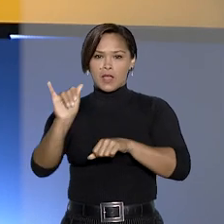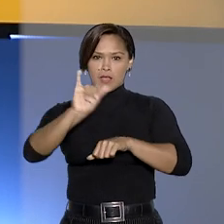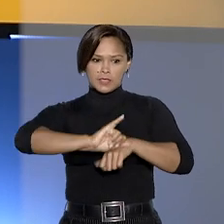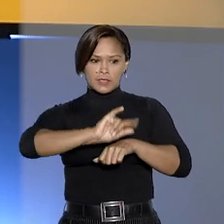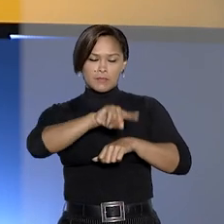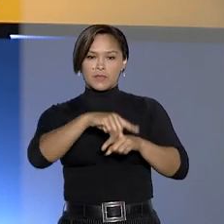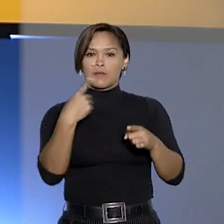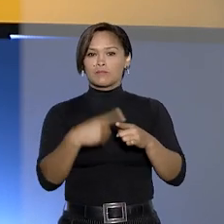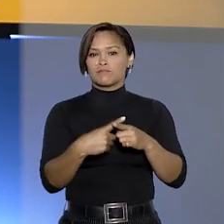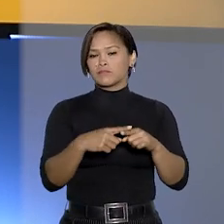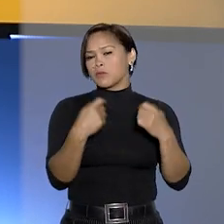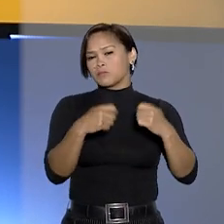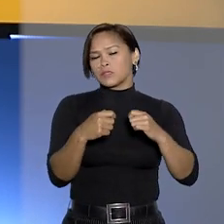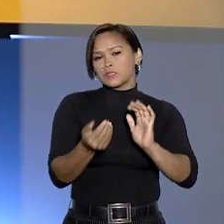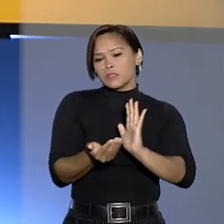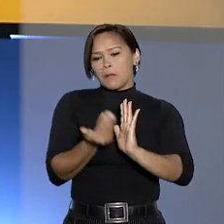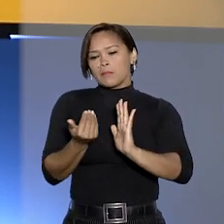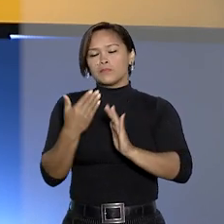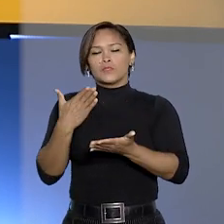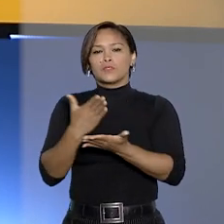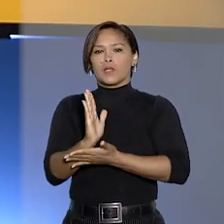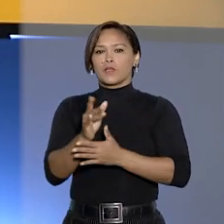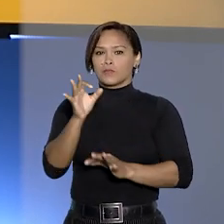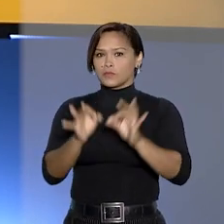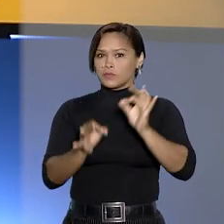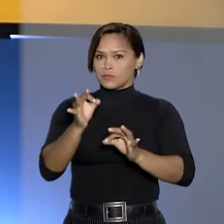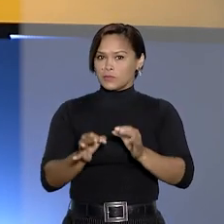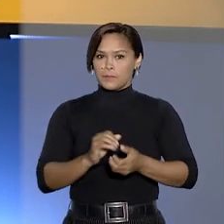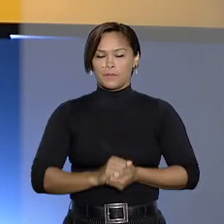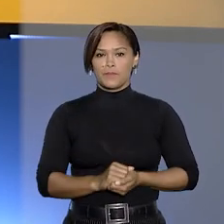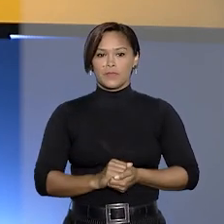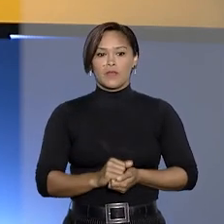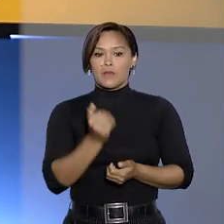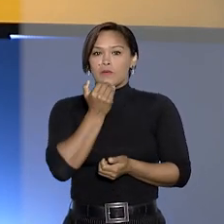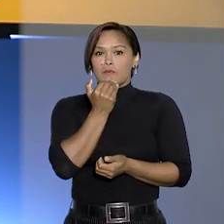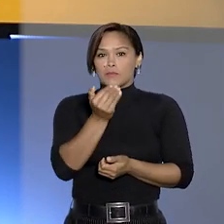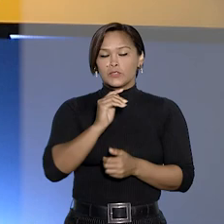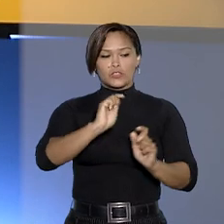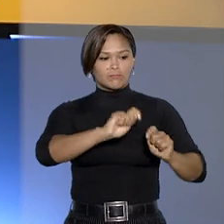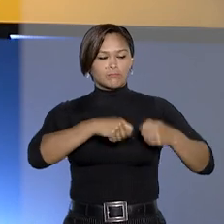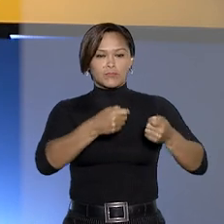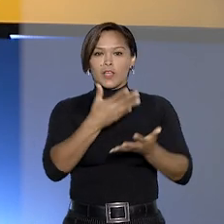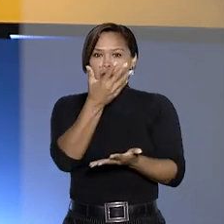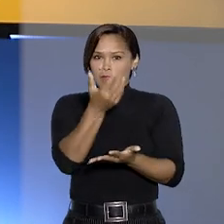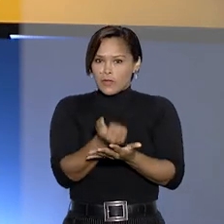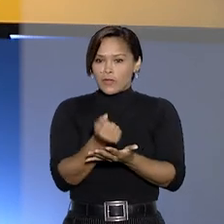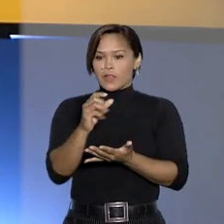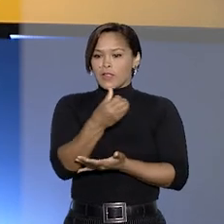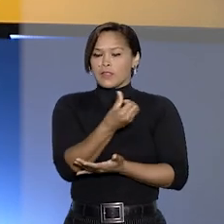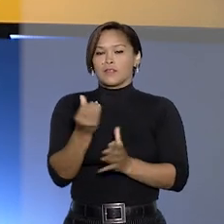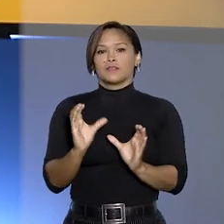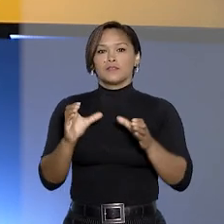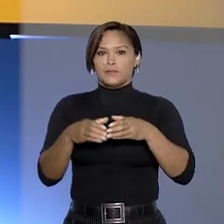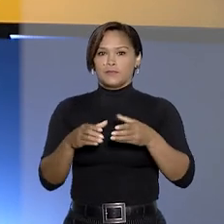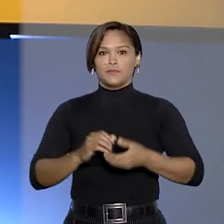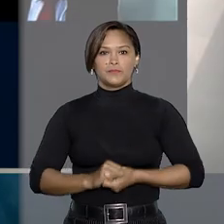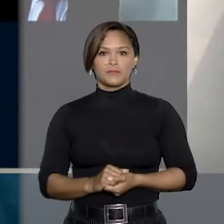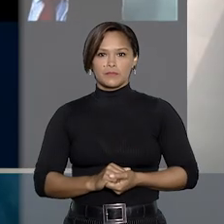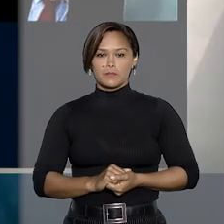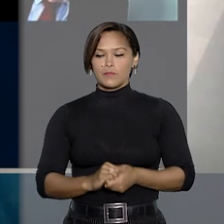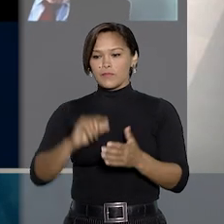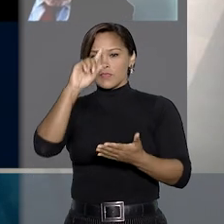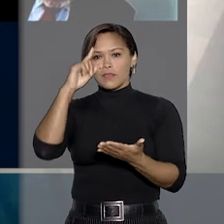João Pessoa sem precisar pedir autorização judicial. O pedido da defesa foi acolhido pela sexta turma.